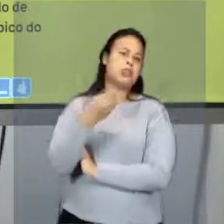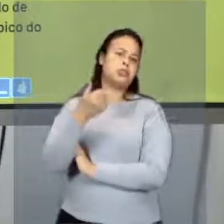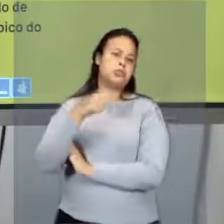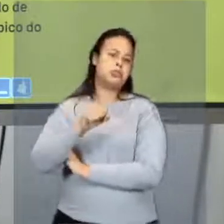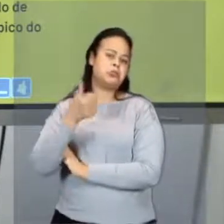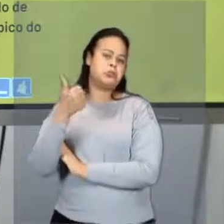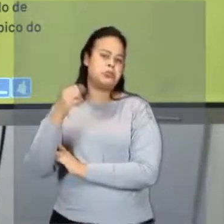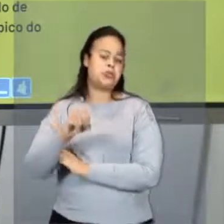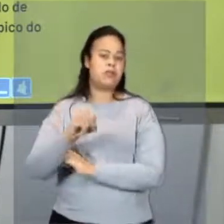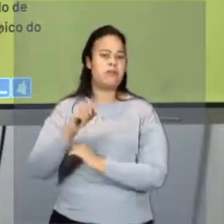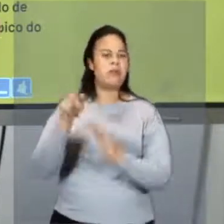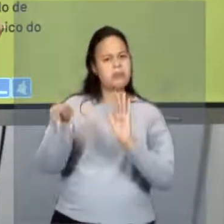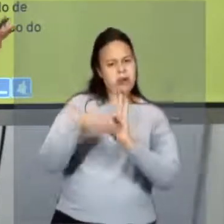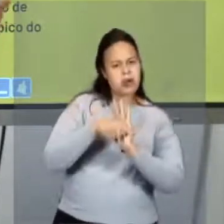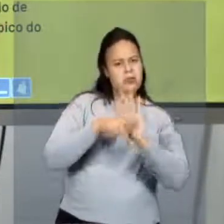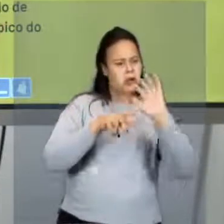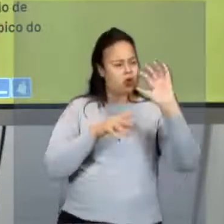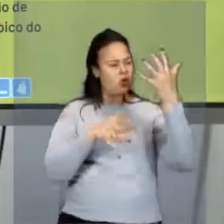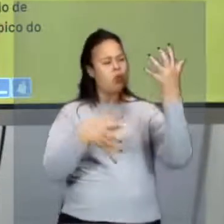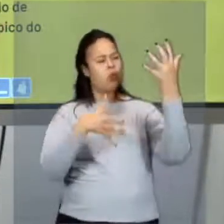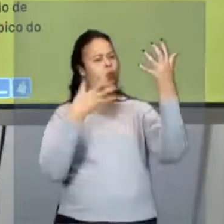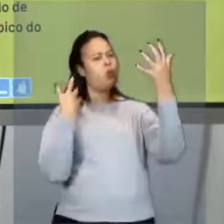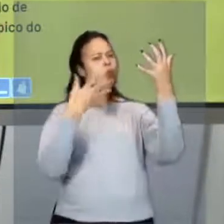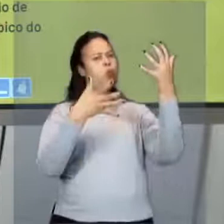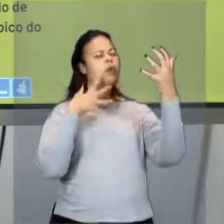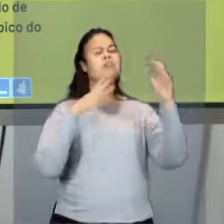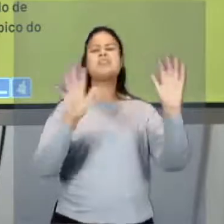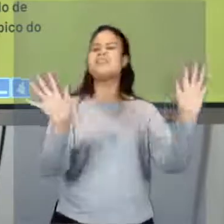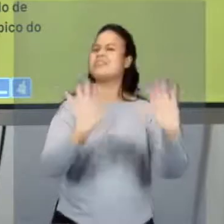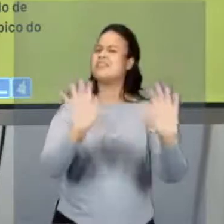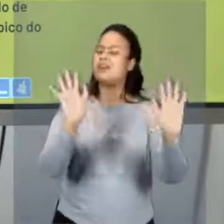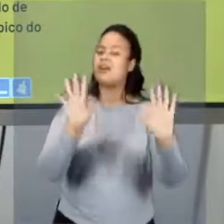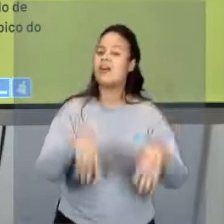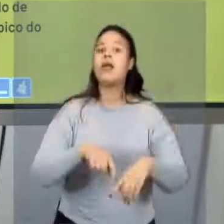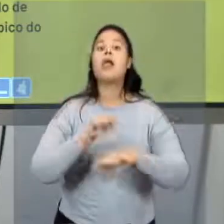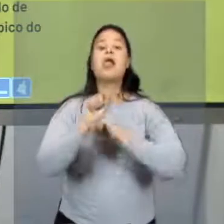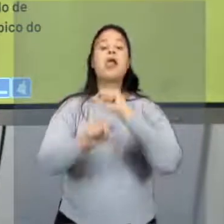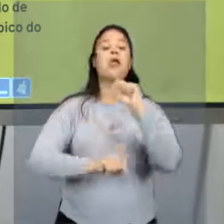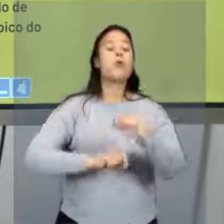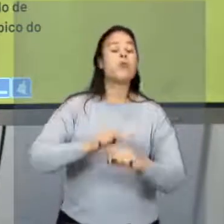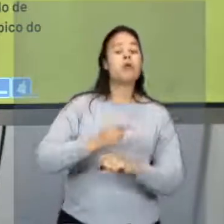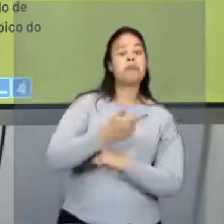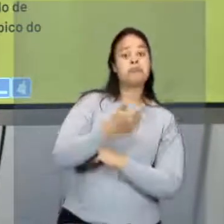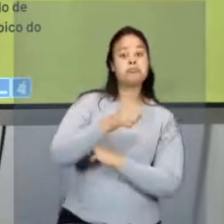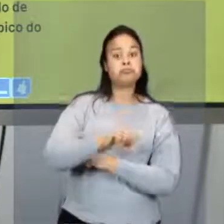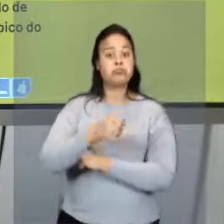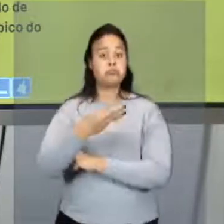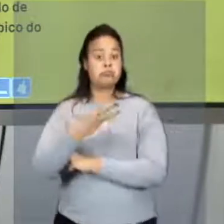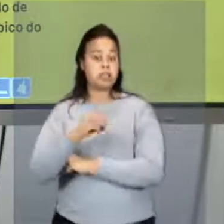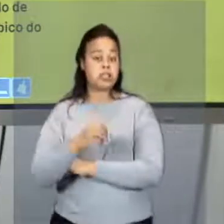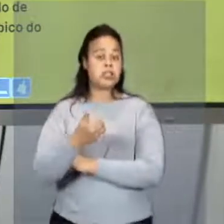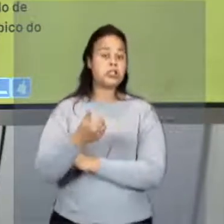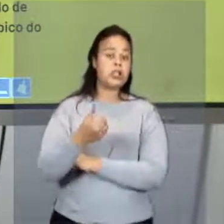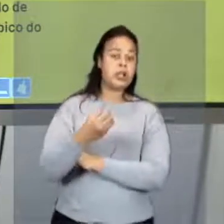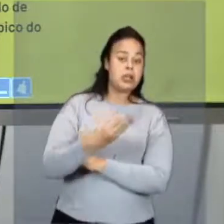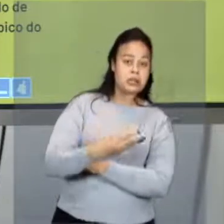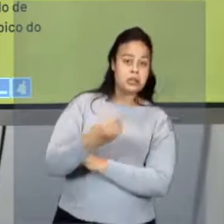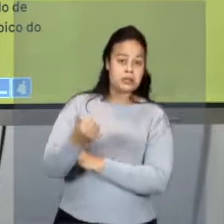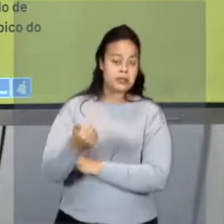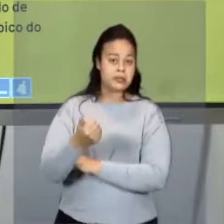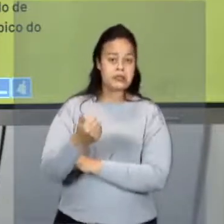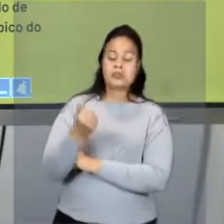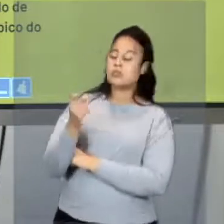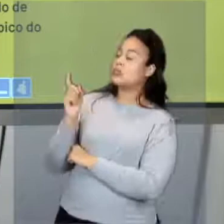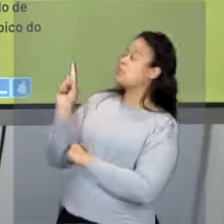característica do verão? Não. A característica do verão é exatamente temperaturas em torno de 29, 30, 31 graus. Então, essa